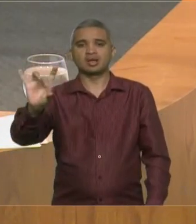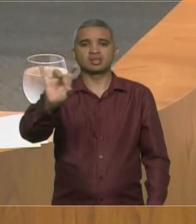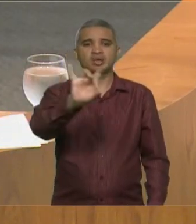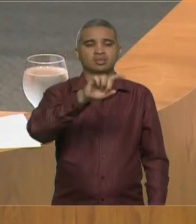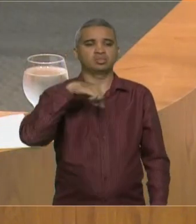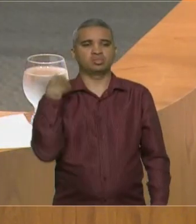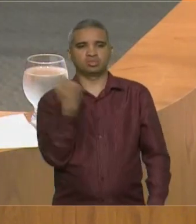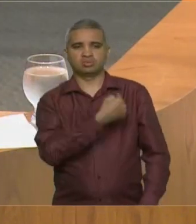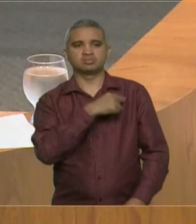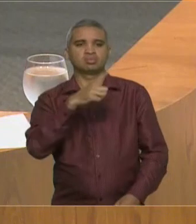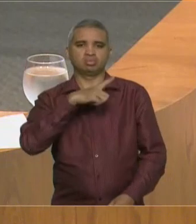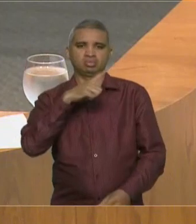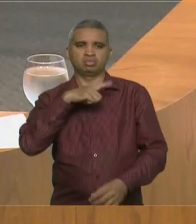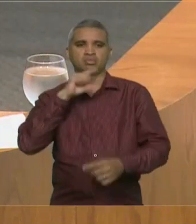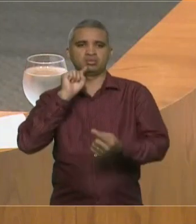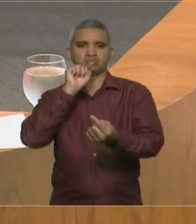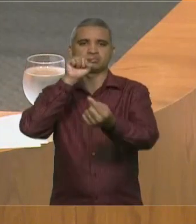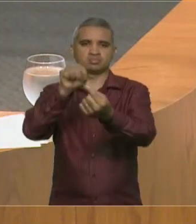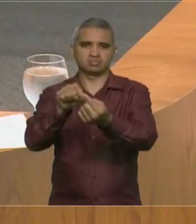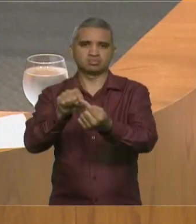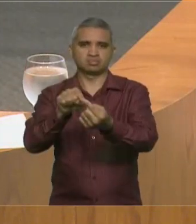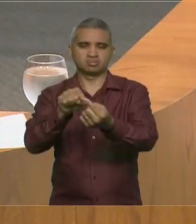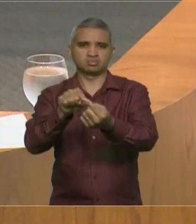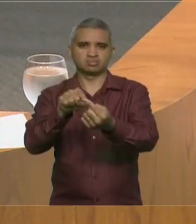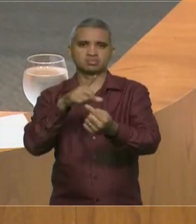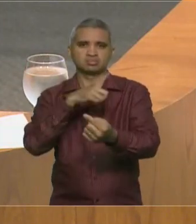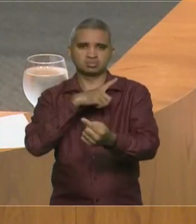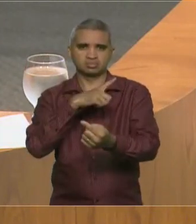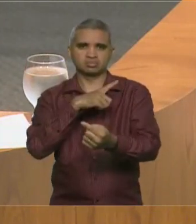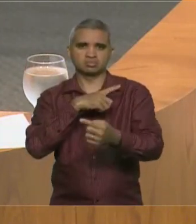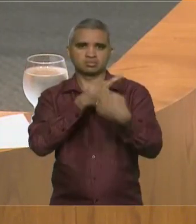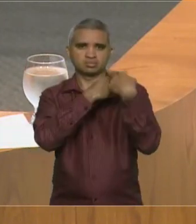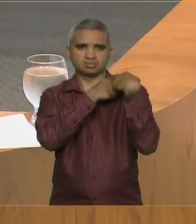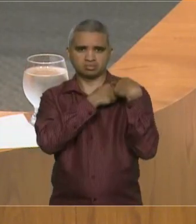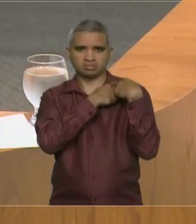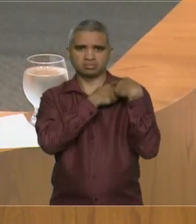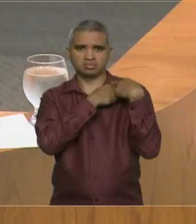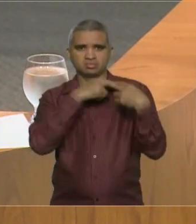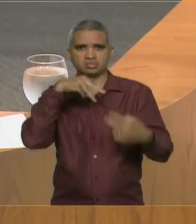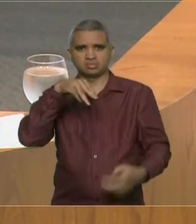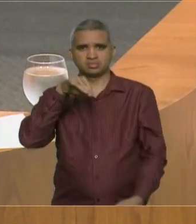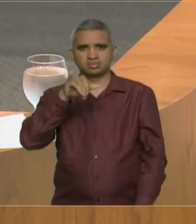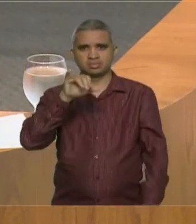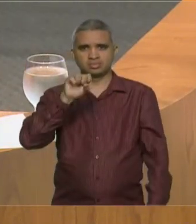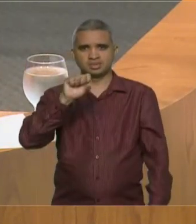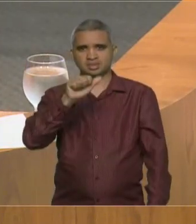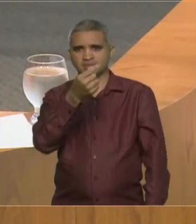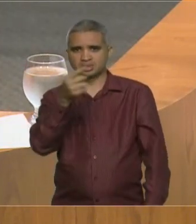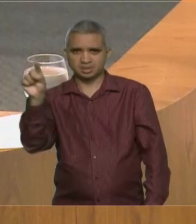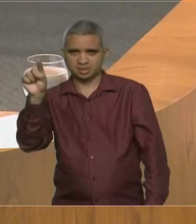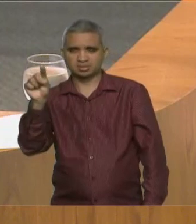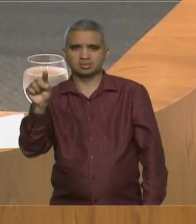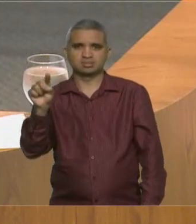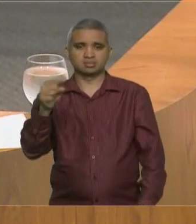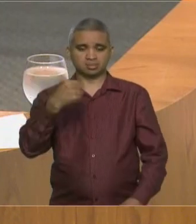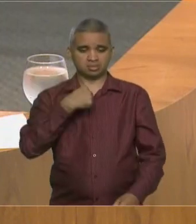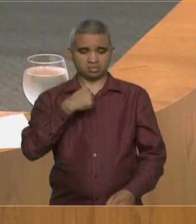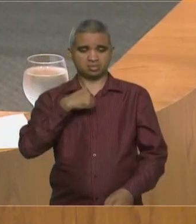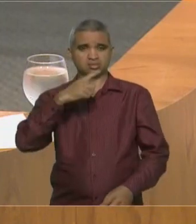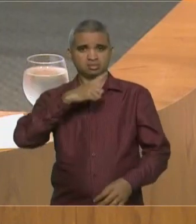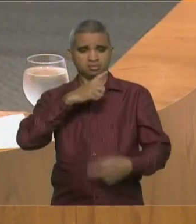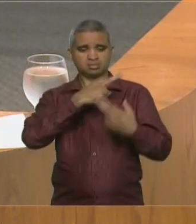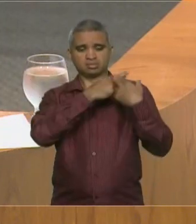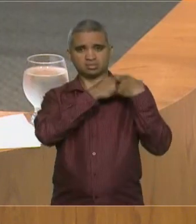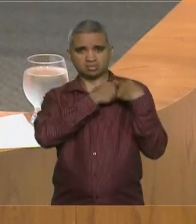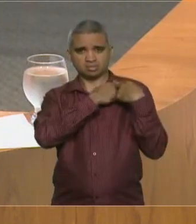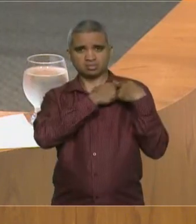qual tem uma missão. Eu tenho a minha missão, uma missão que é como parlamentar em lutar